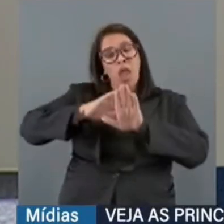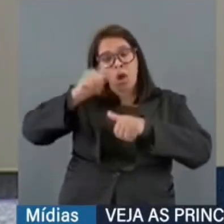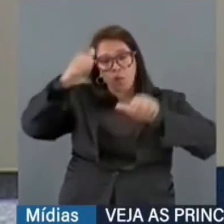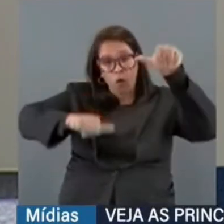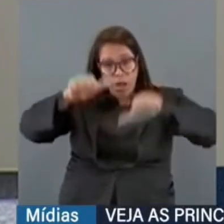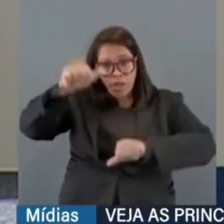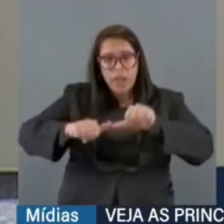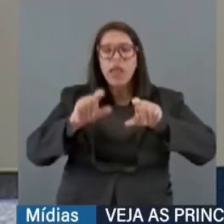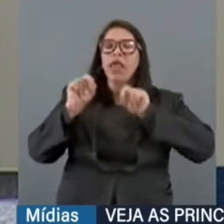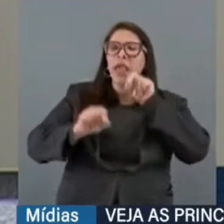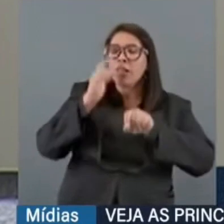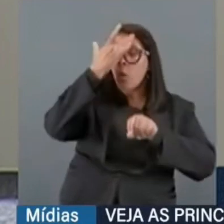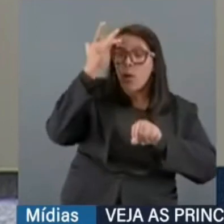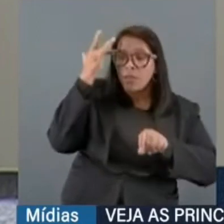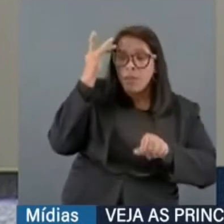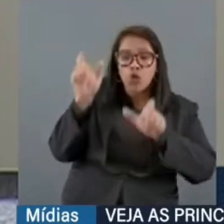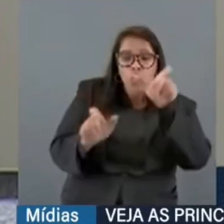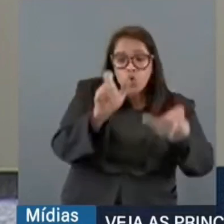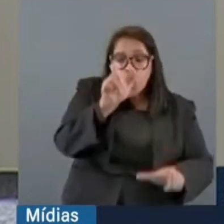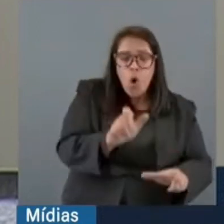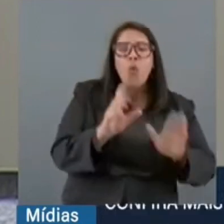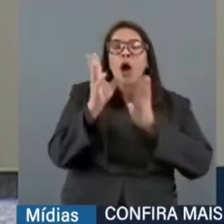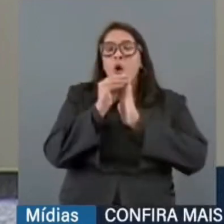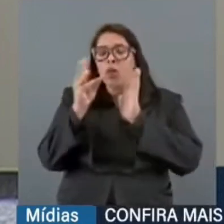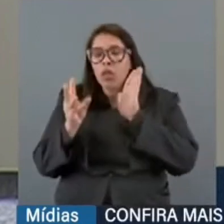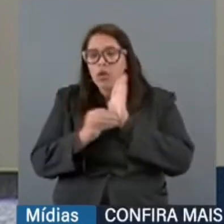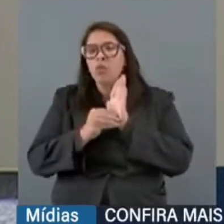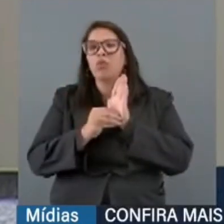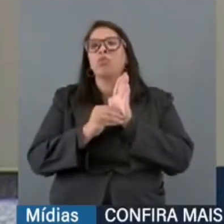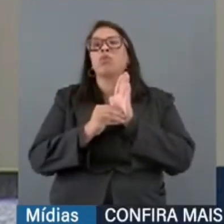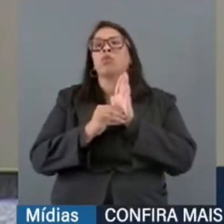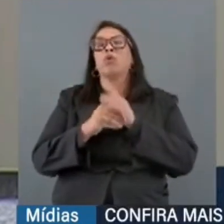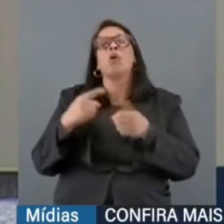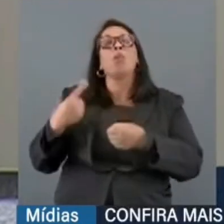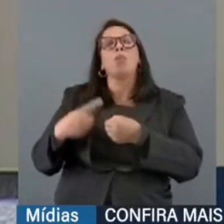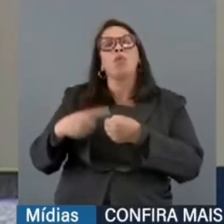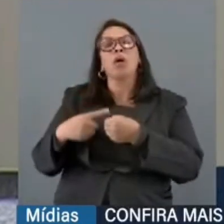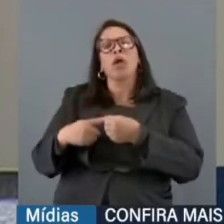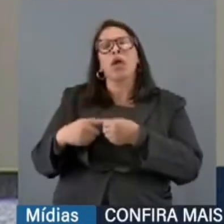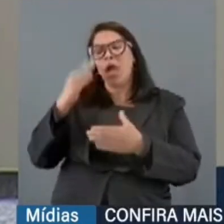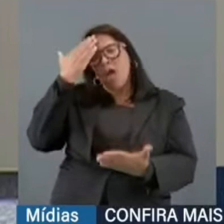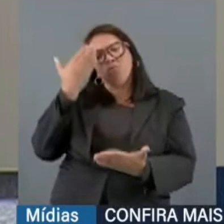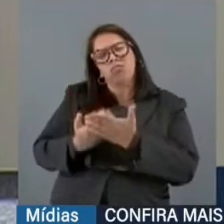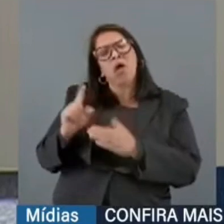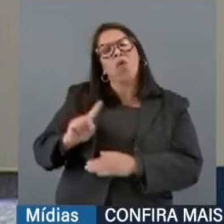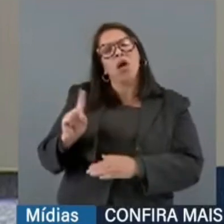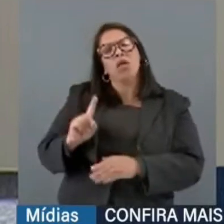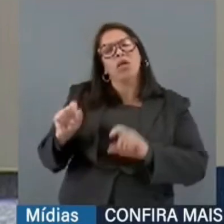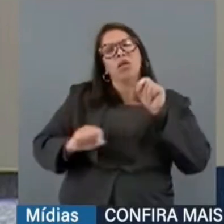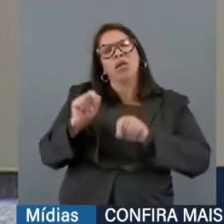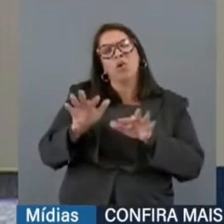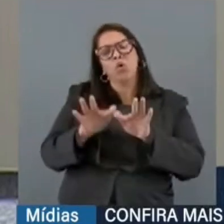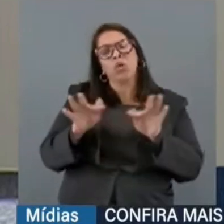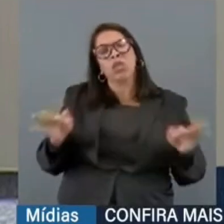analisar quem são as partes, analisar qual é o conteúdo, até porque eu não acredito que o